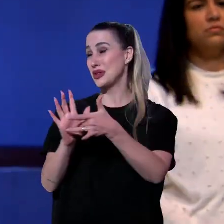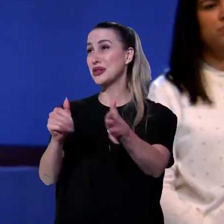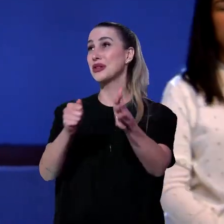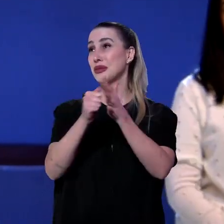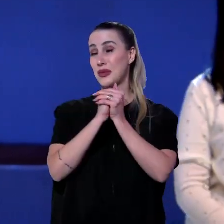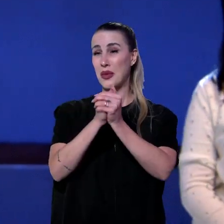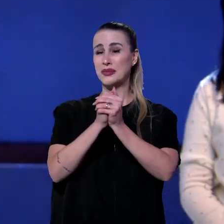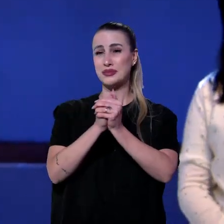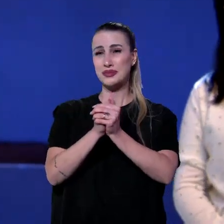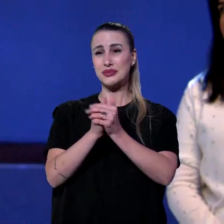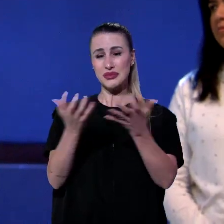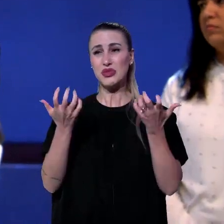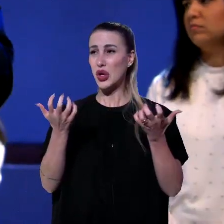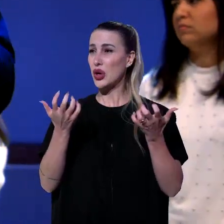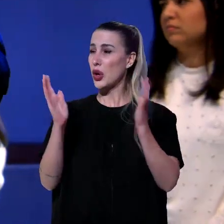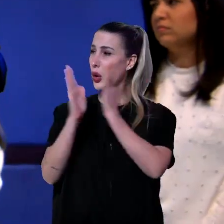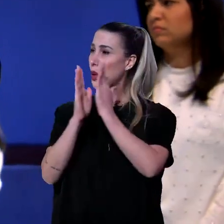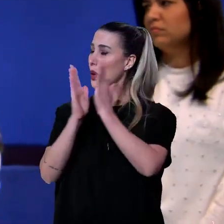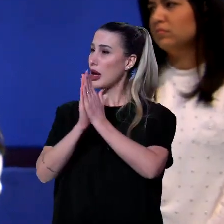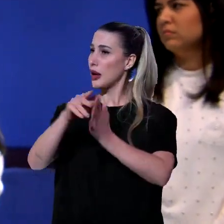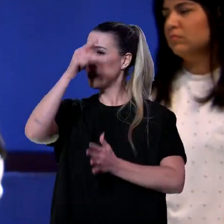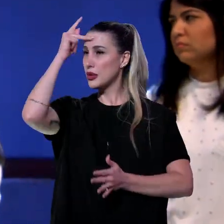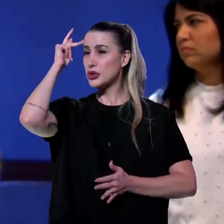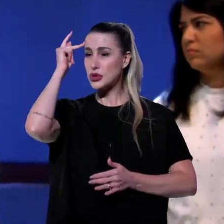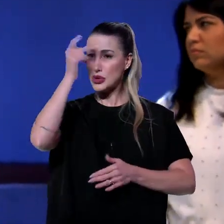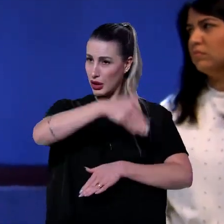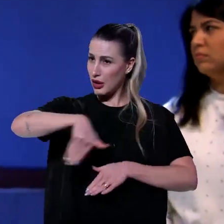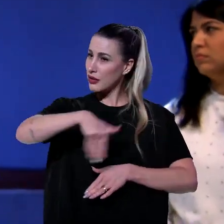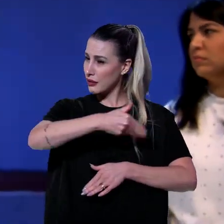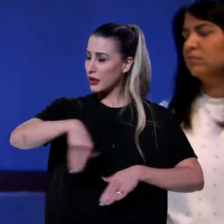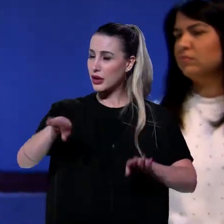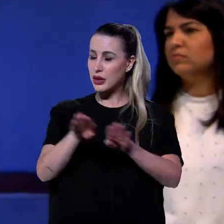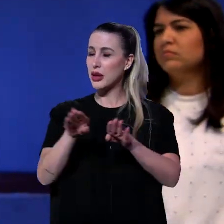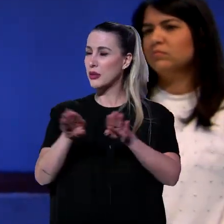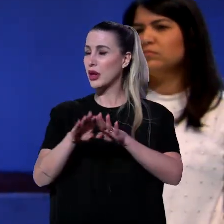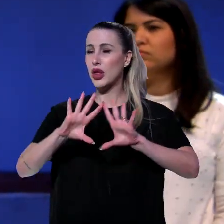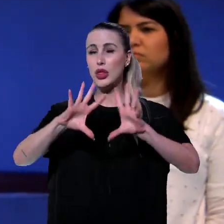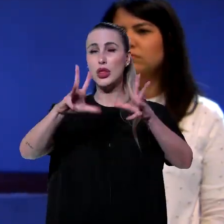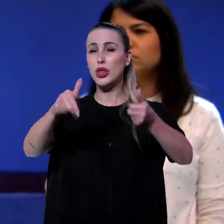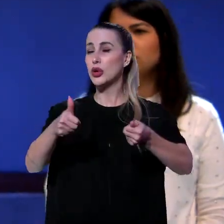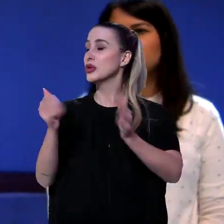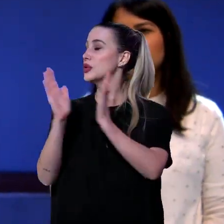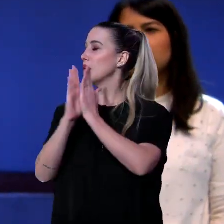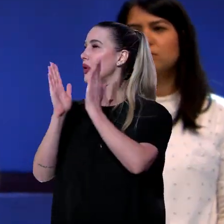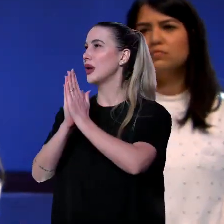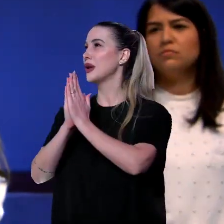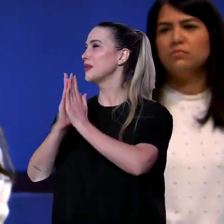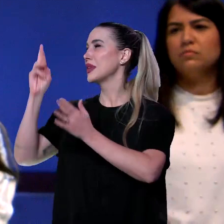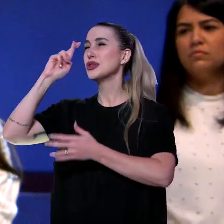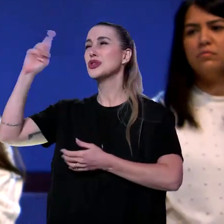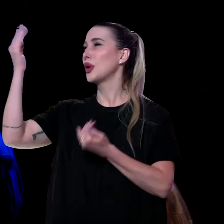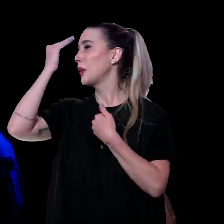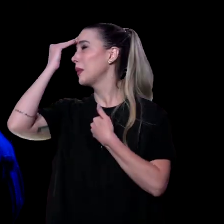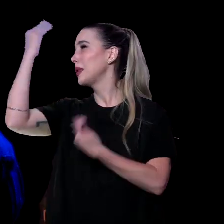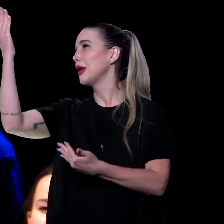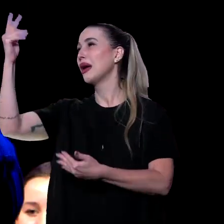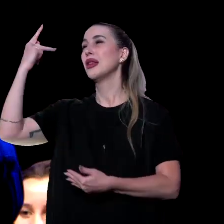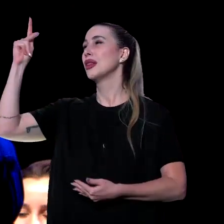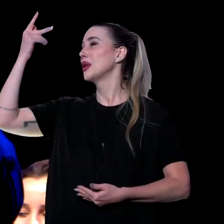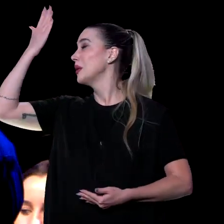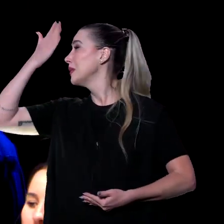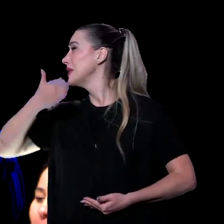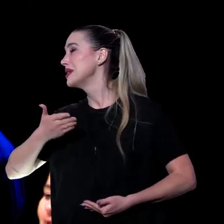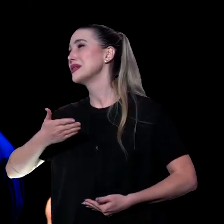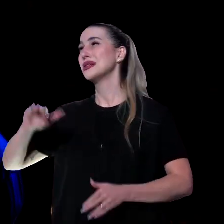Por vocês que estão aqui na frente também. Toda a igreja agora. Vamos orar. Senhor muito obrigado. Obrigado pela tua presença.